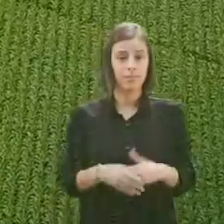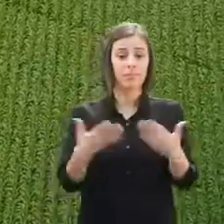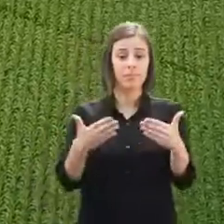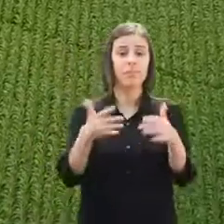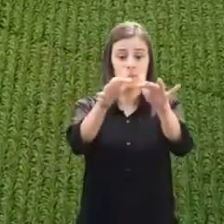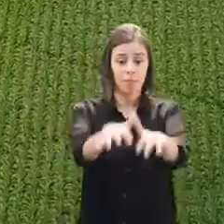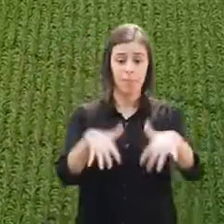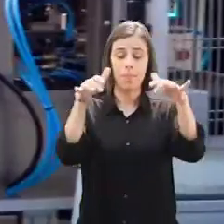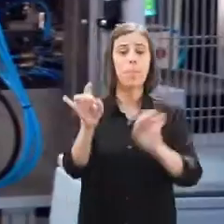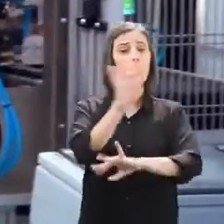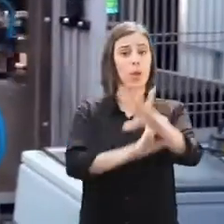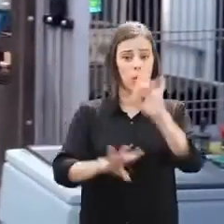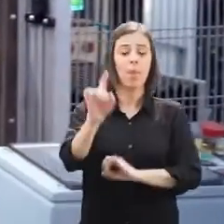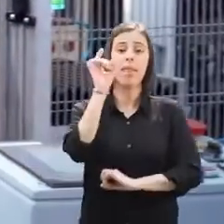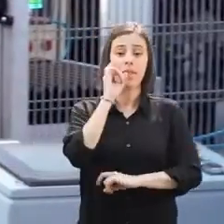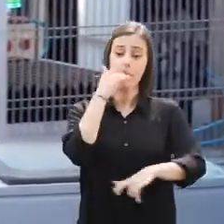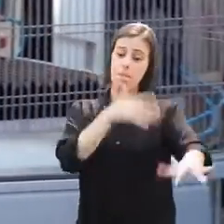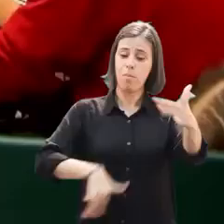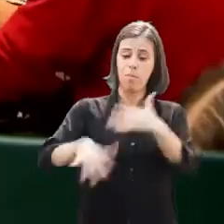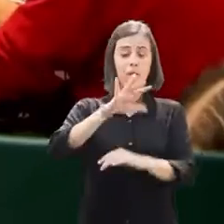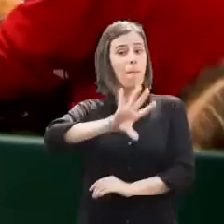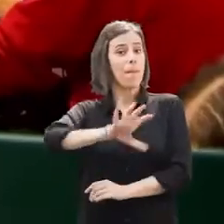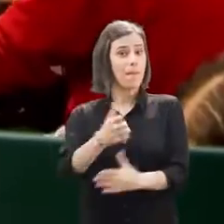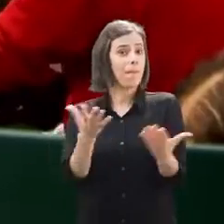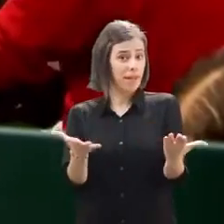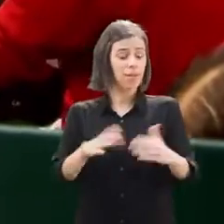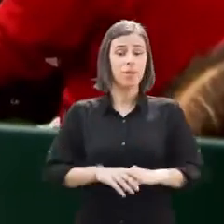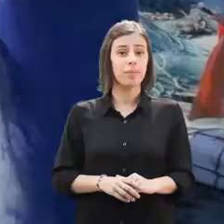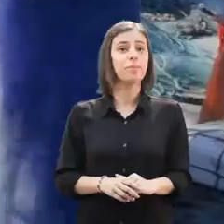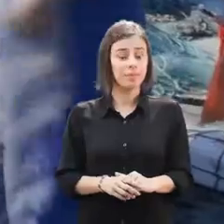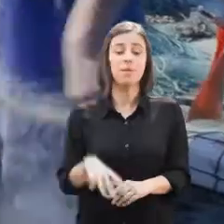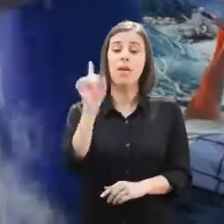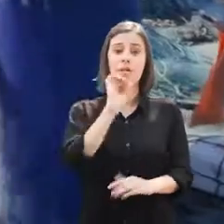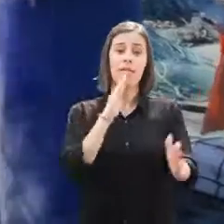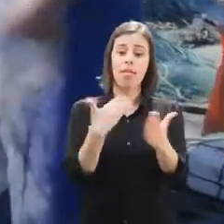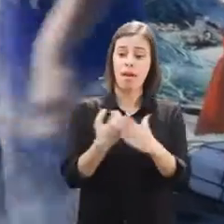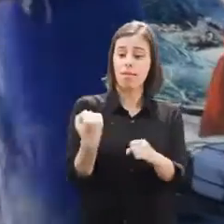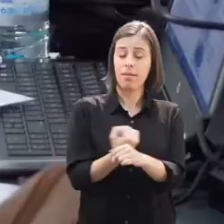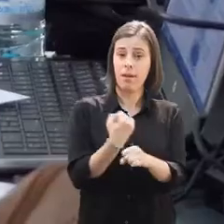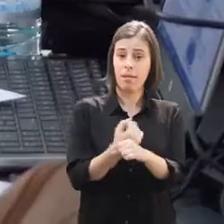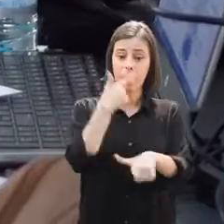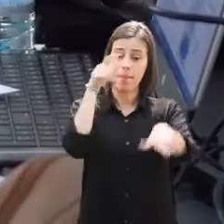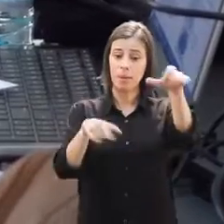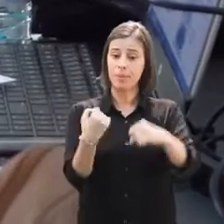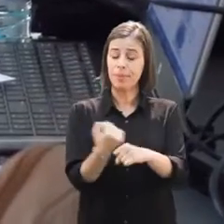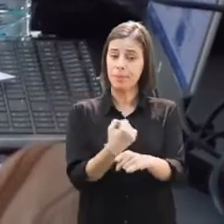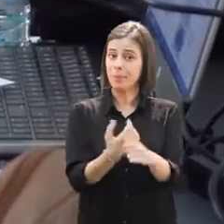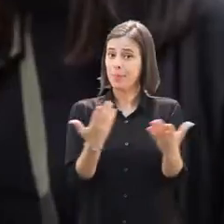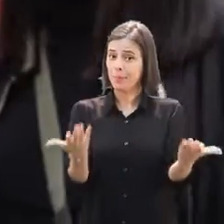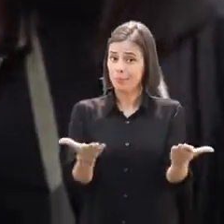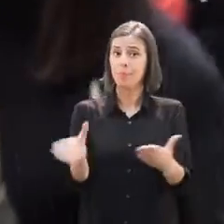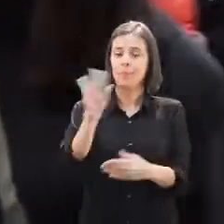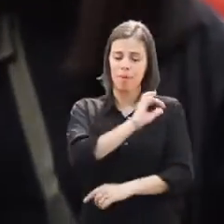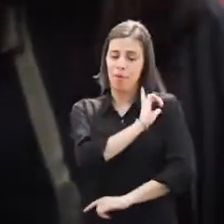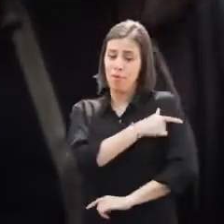No Parlamento Europeu, defender o povo e o país. Valorizar o trabalho e os trabalhadores.